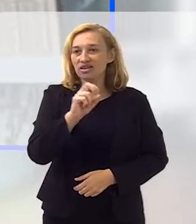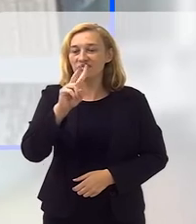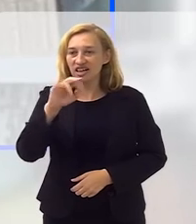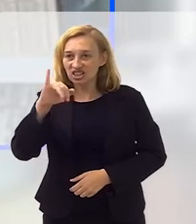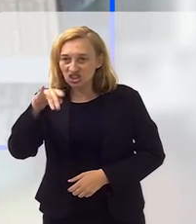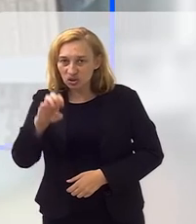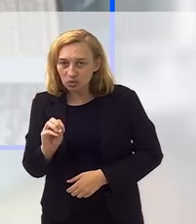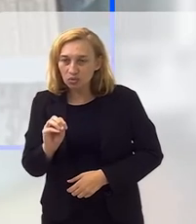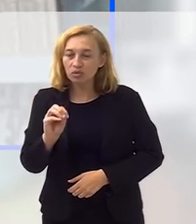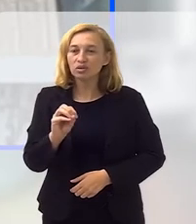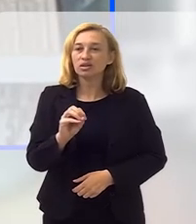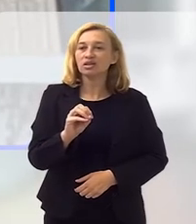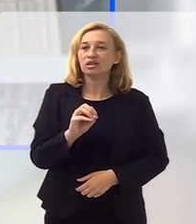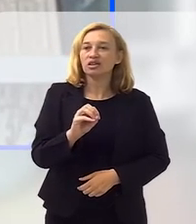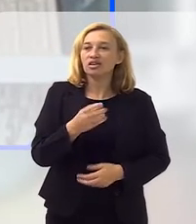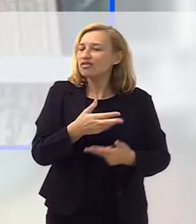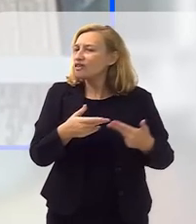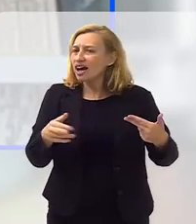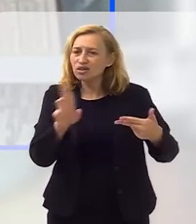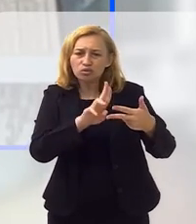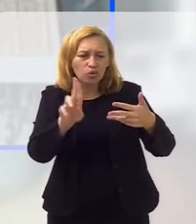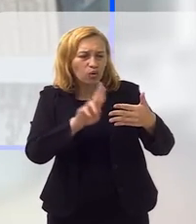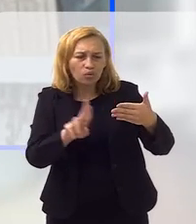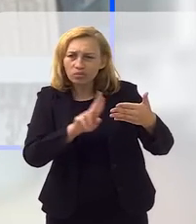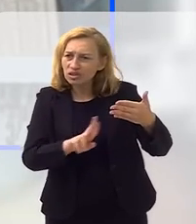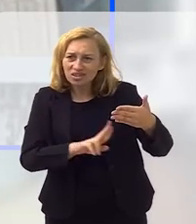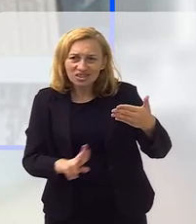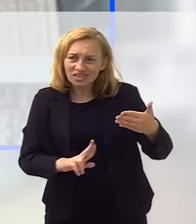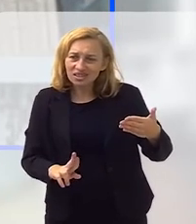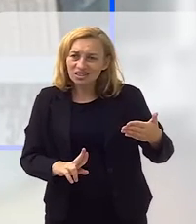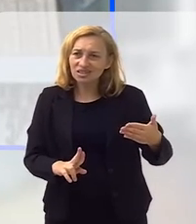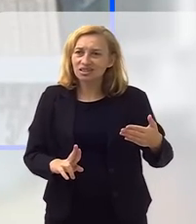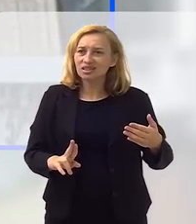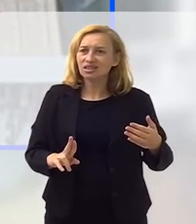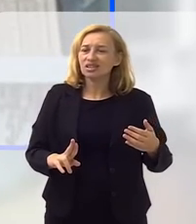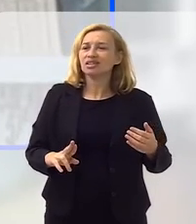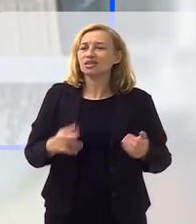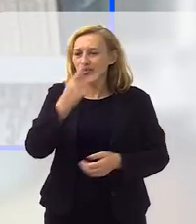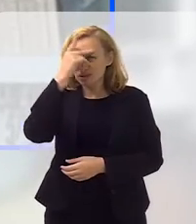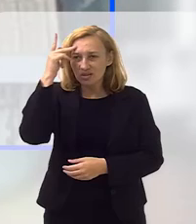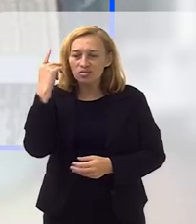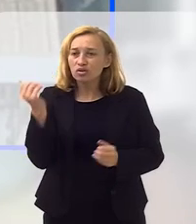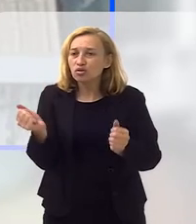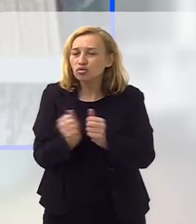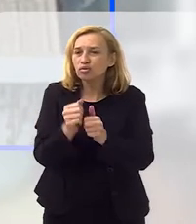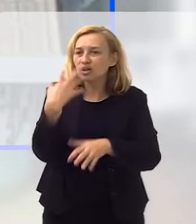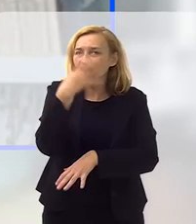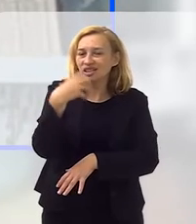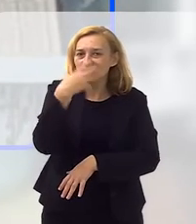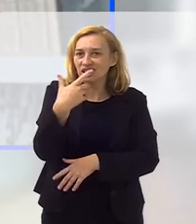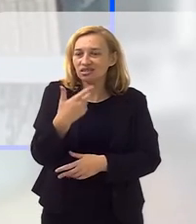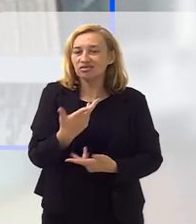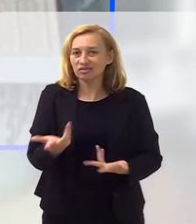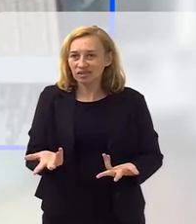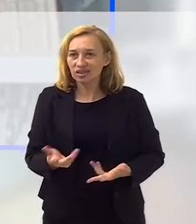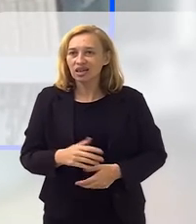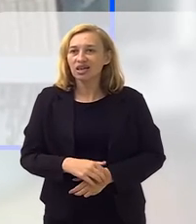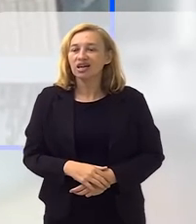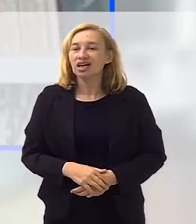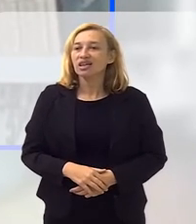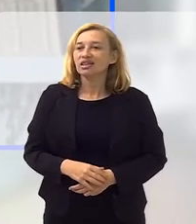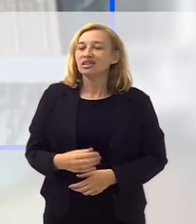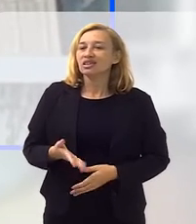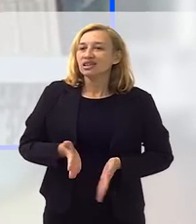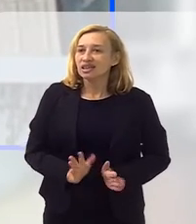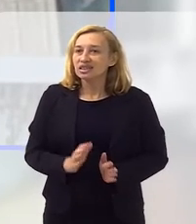Vadico, né, Silas de Oliveira e Mano Décio, e é Dona Ivone Délcio Carvalho, sabe, assim, eles deixaram coisas,